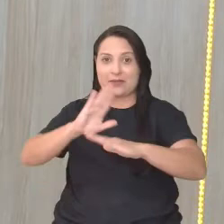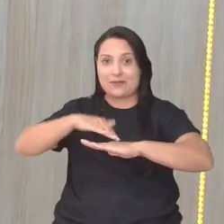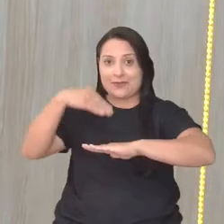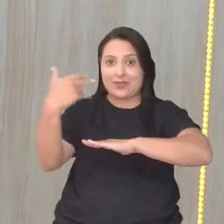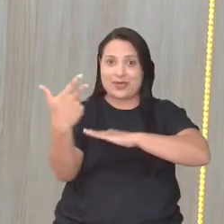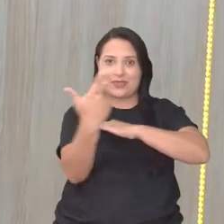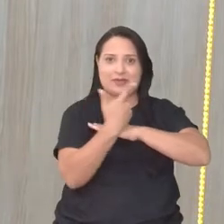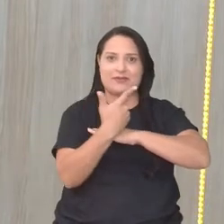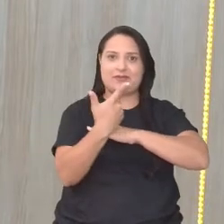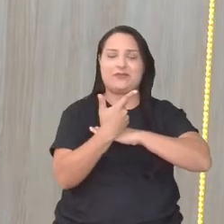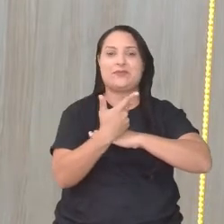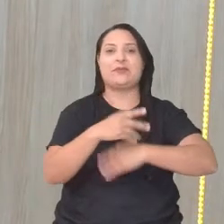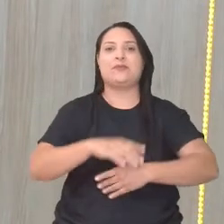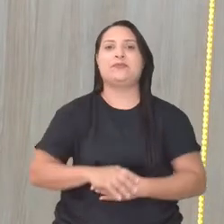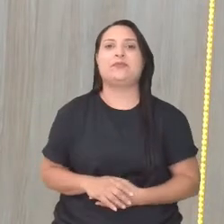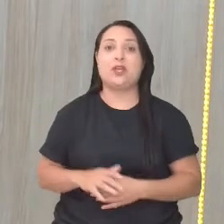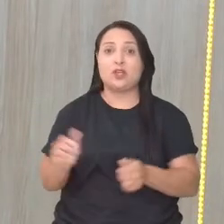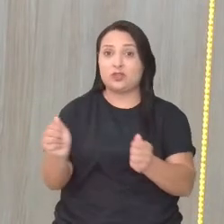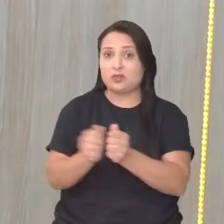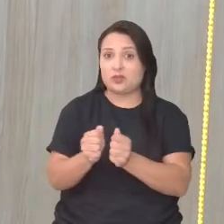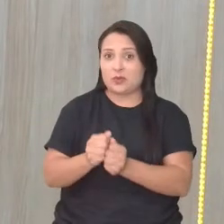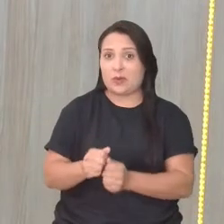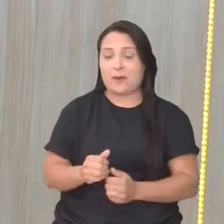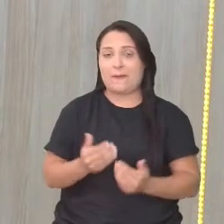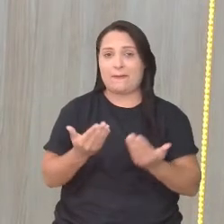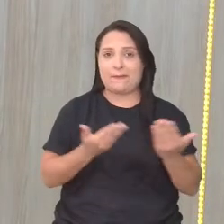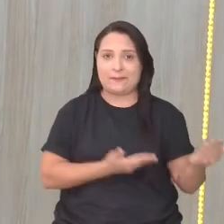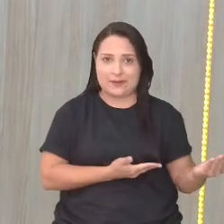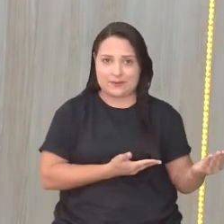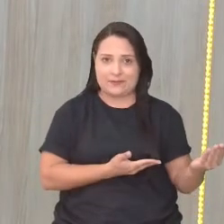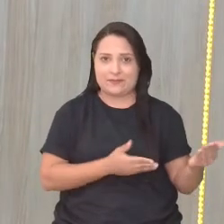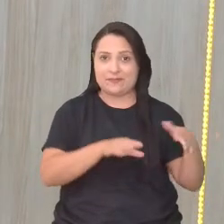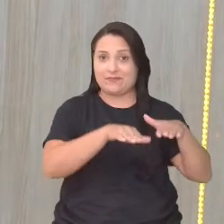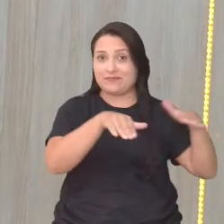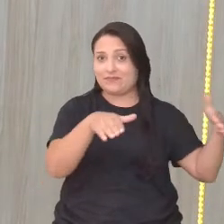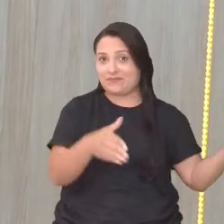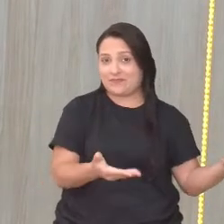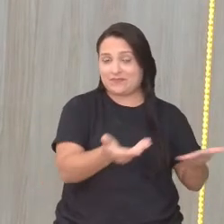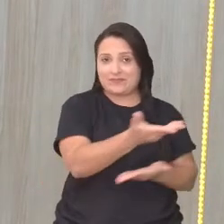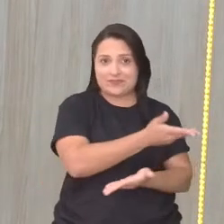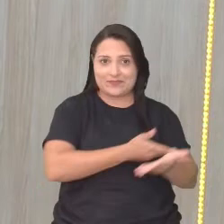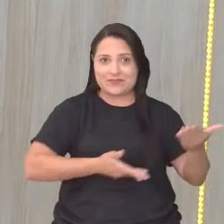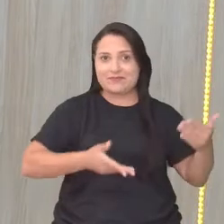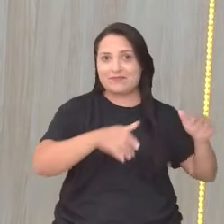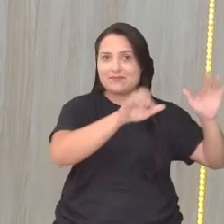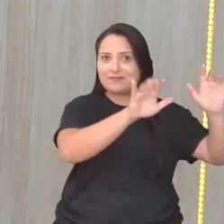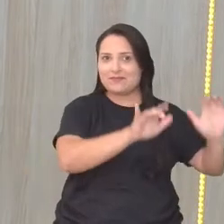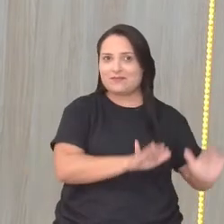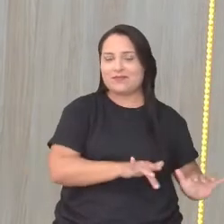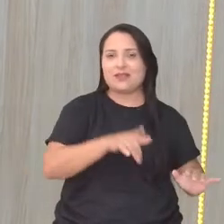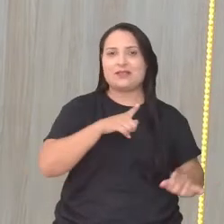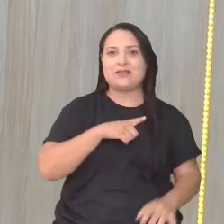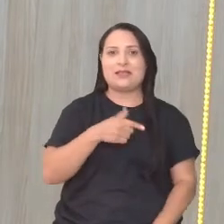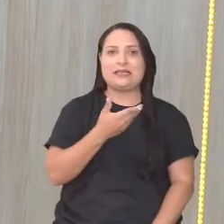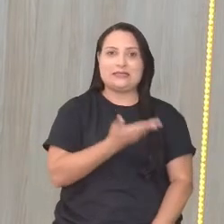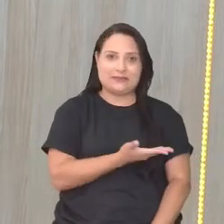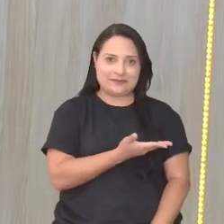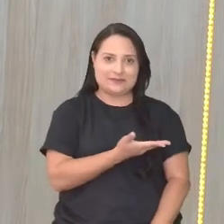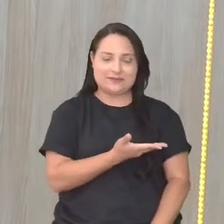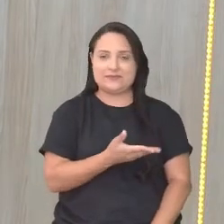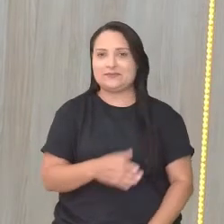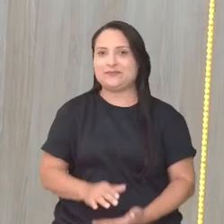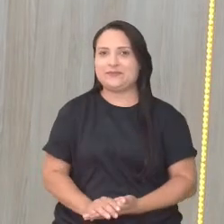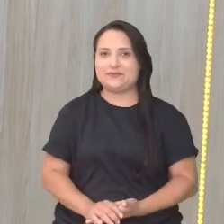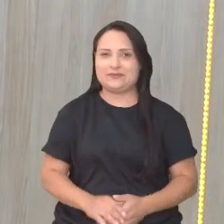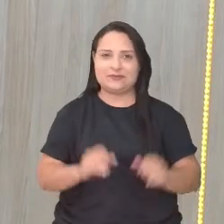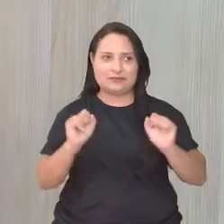câmeras e junto comigo, na bancada, para a interação aí no chat. Vejam só. Olha,